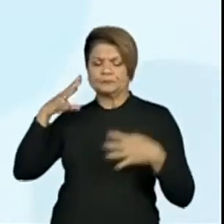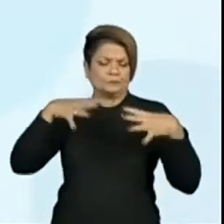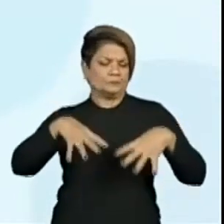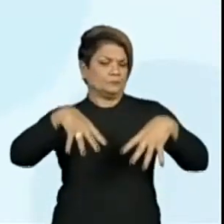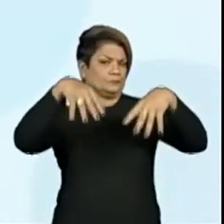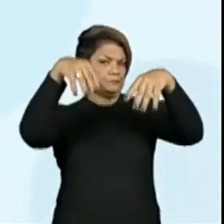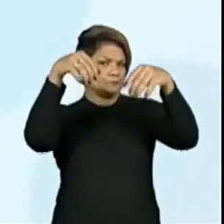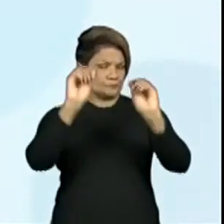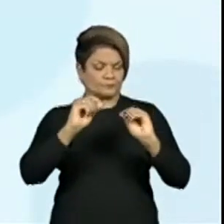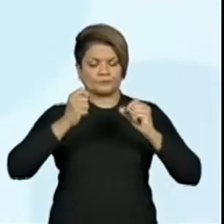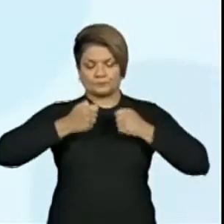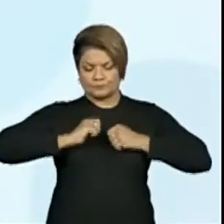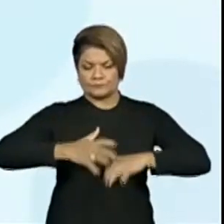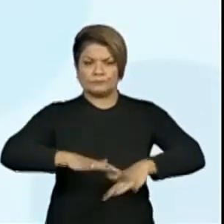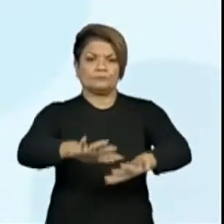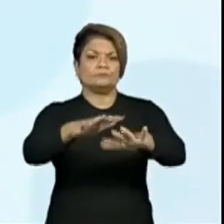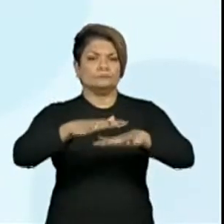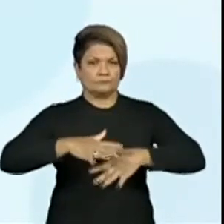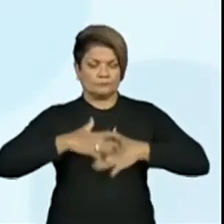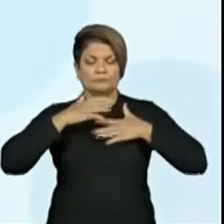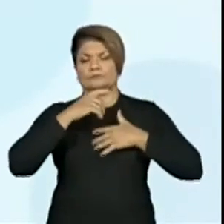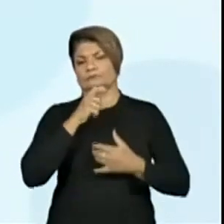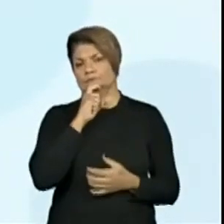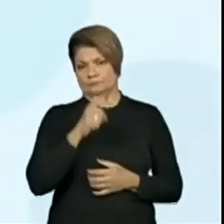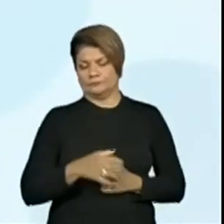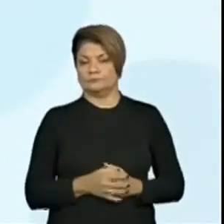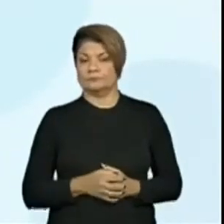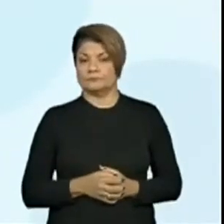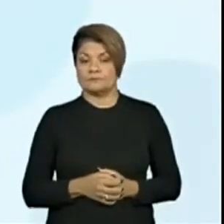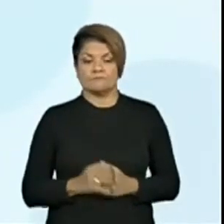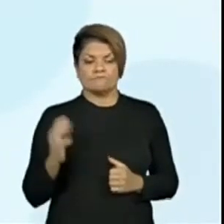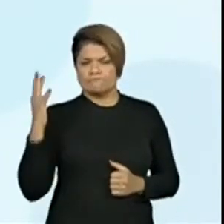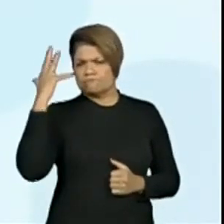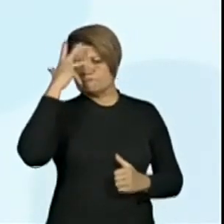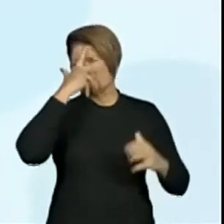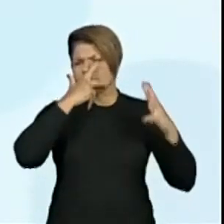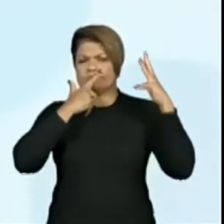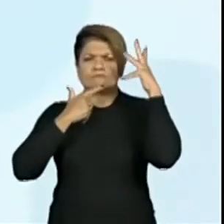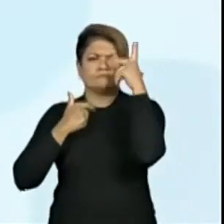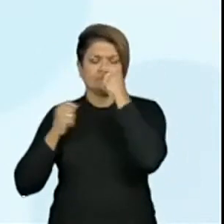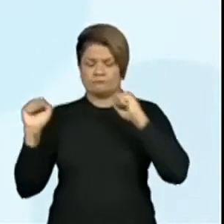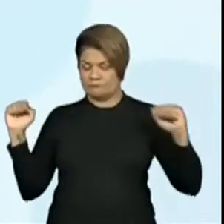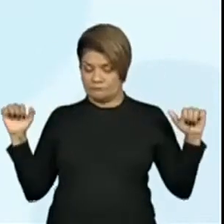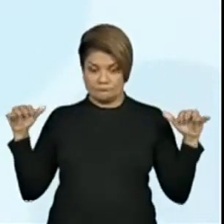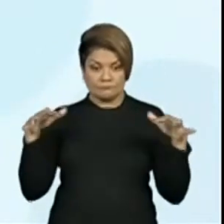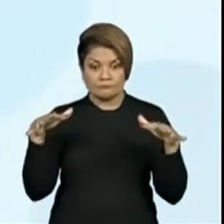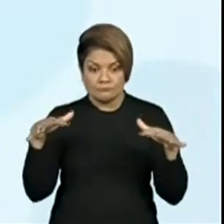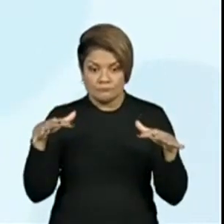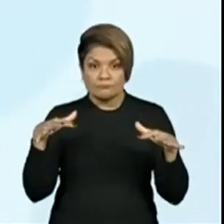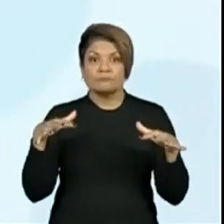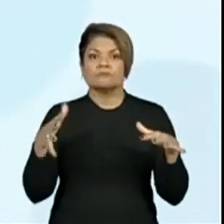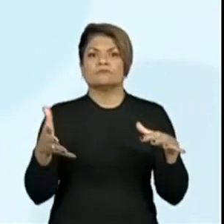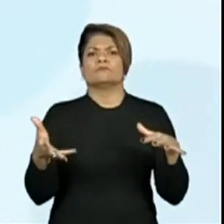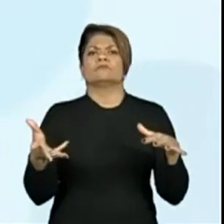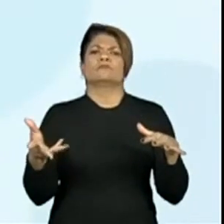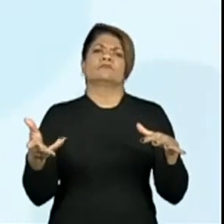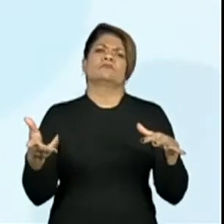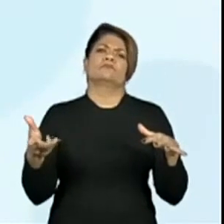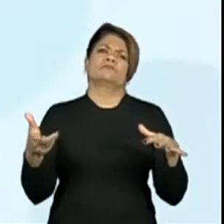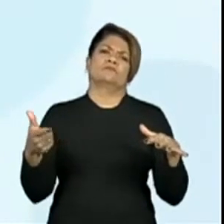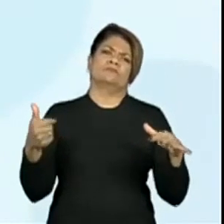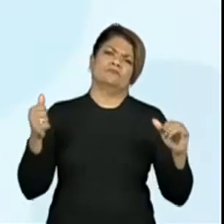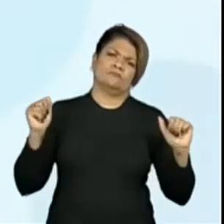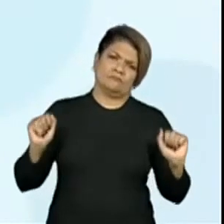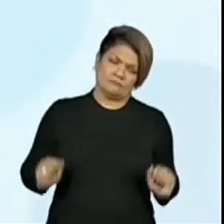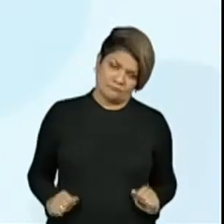reino chamado Lago Verde. Sua beleza encantava qualquer visitante. Quando se